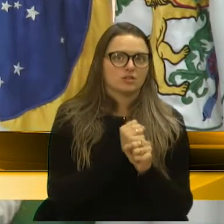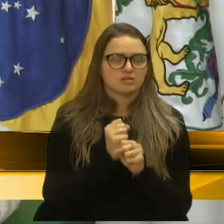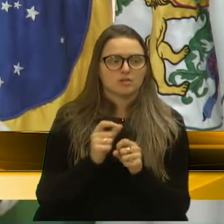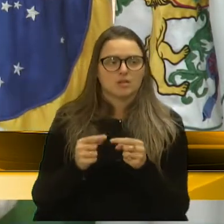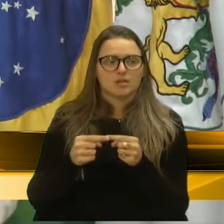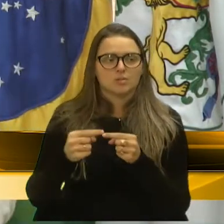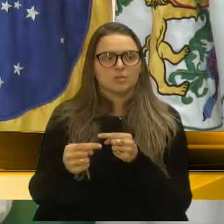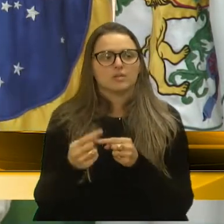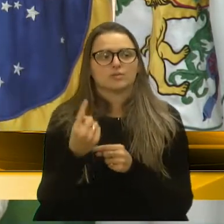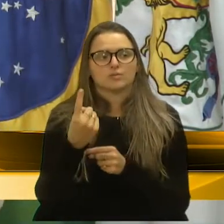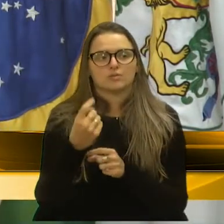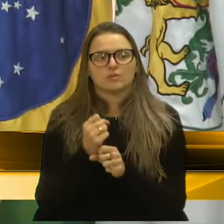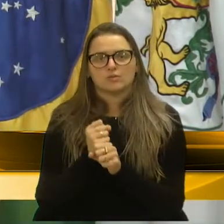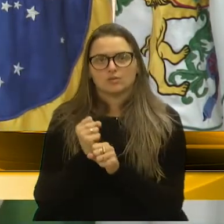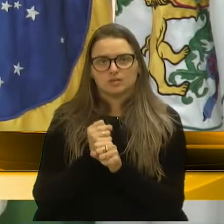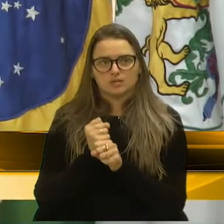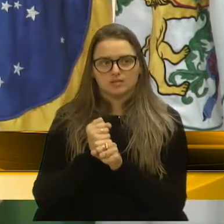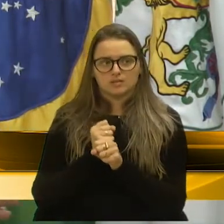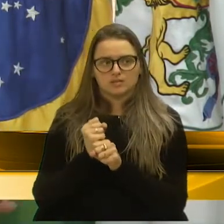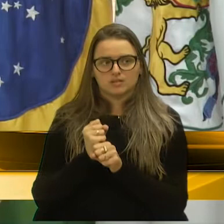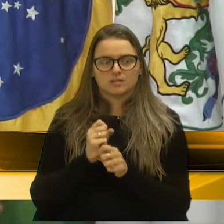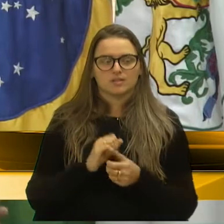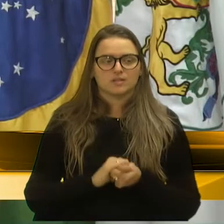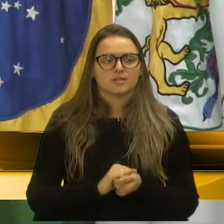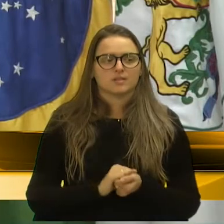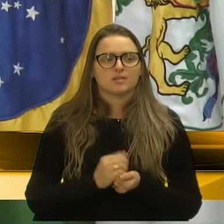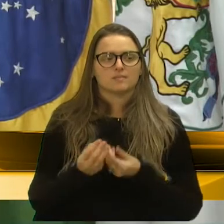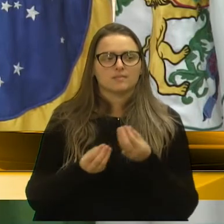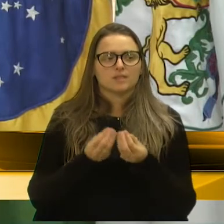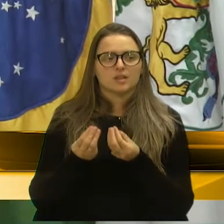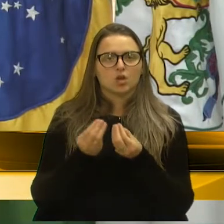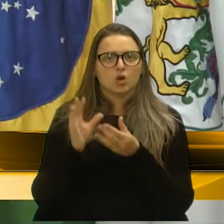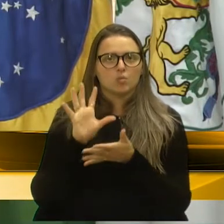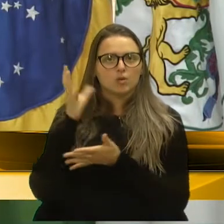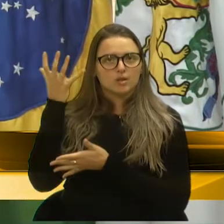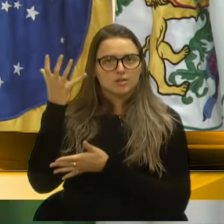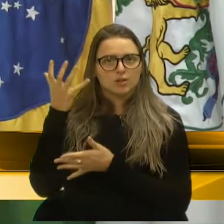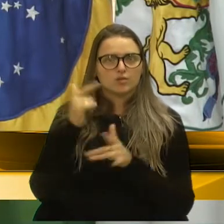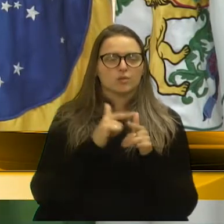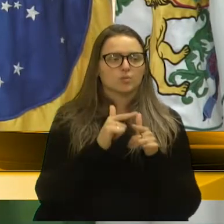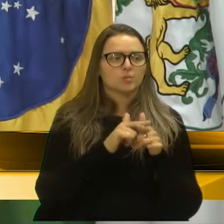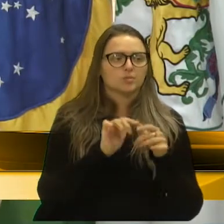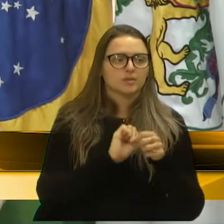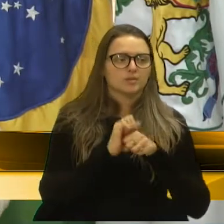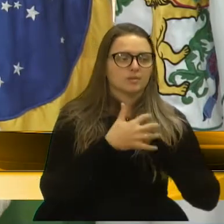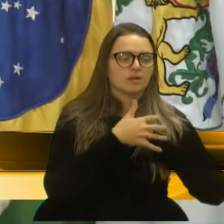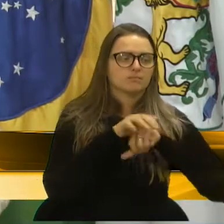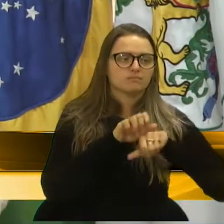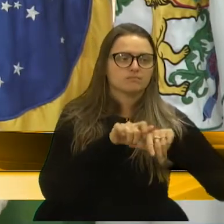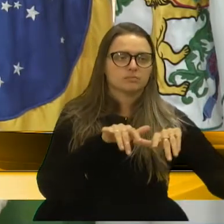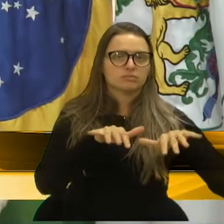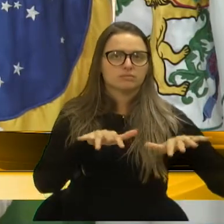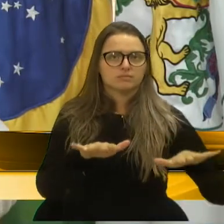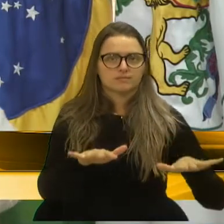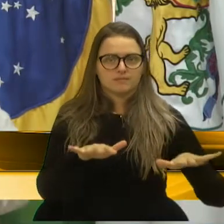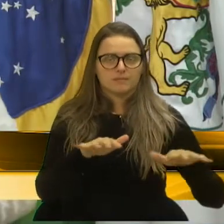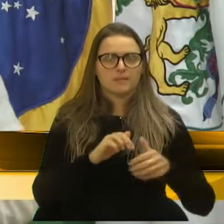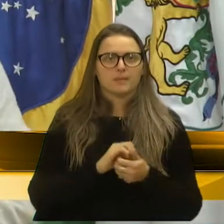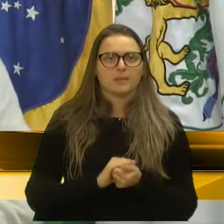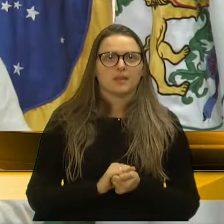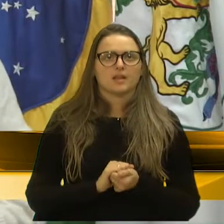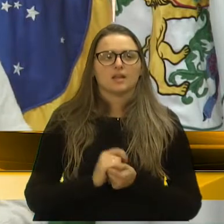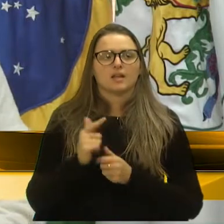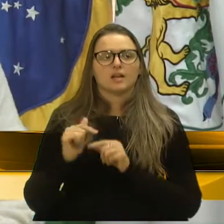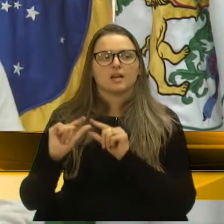está aqui garantindo que, enquanto se resolve esse problema da epidemia, se possa dar continuidade, pelo menos, o